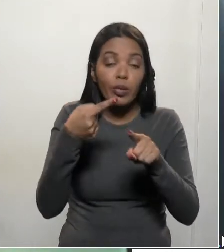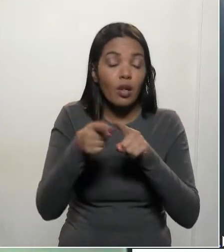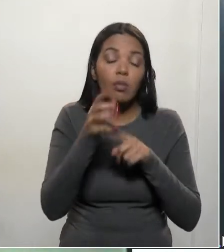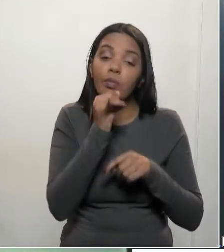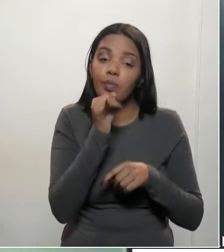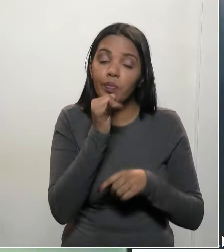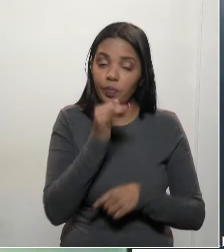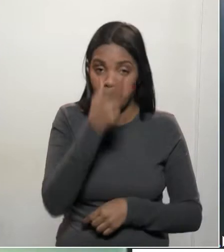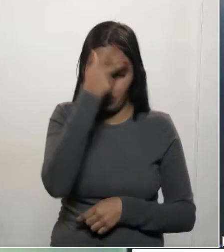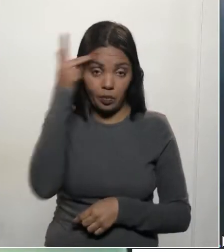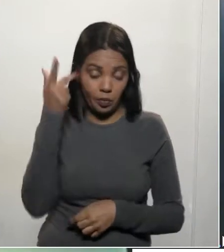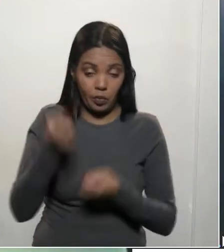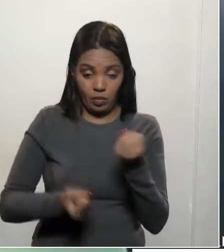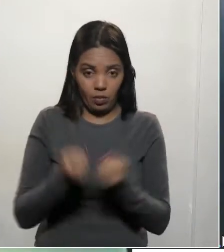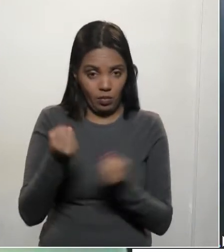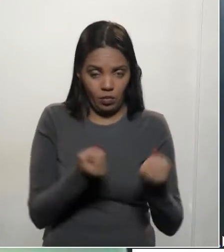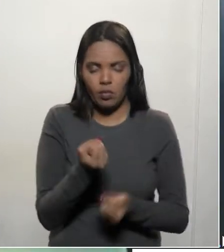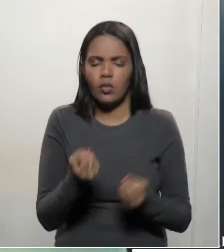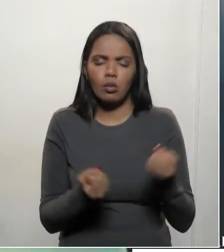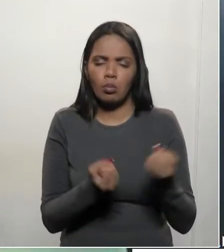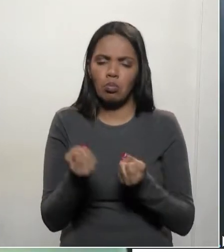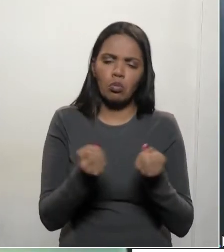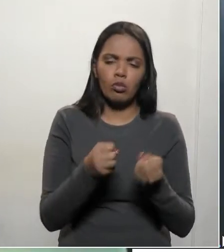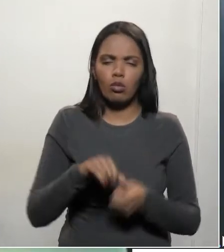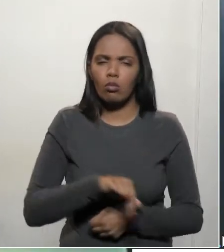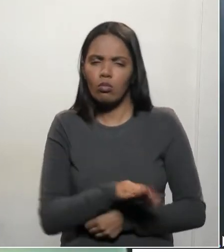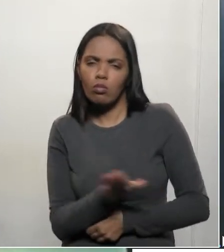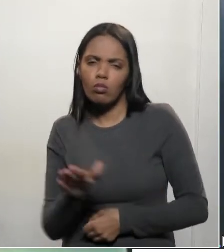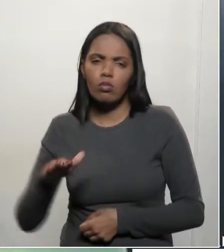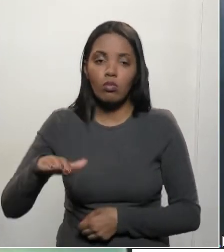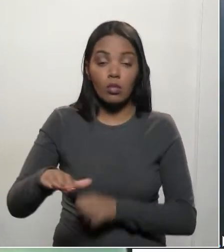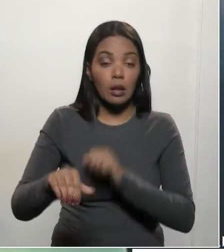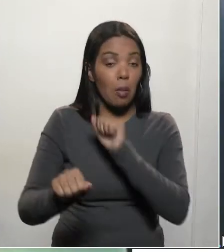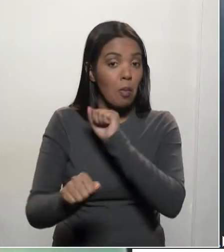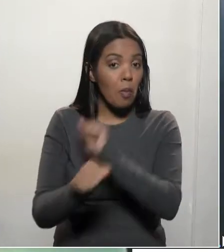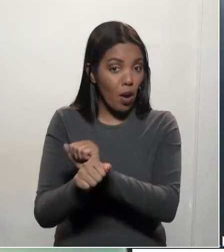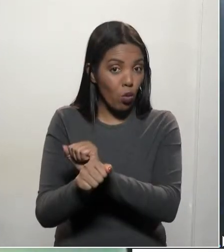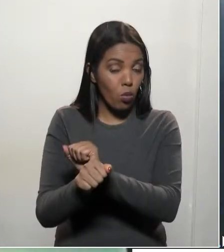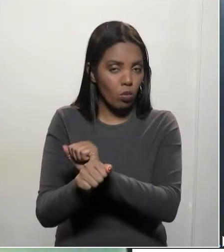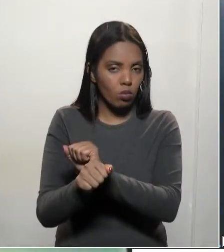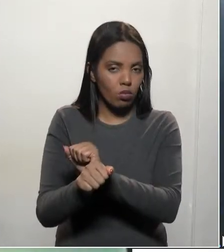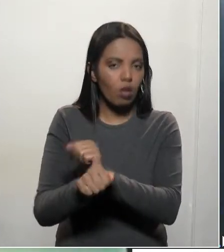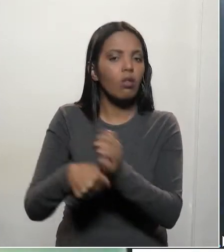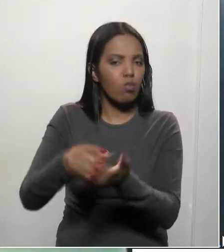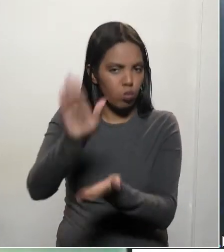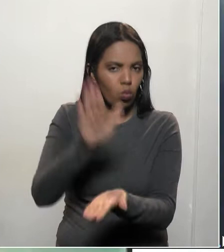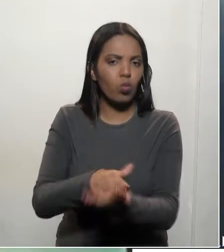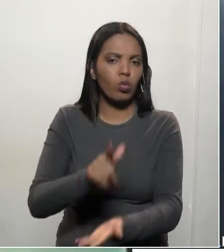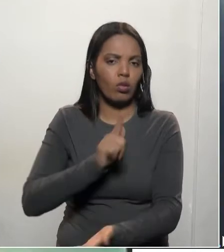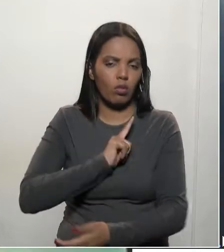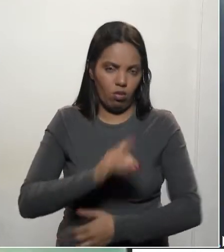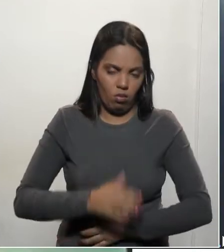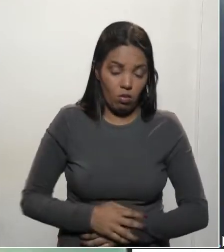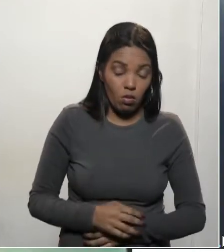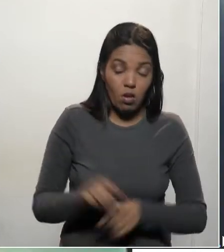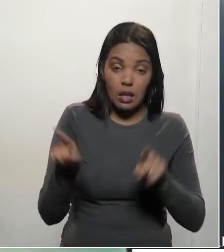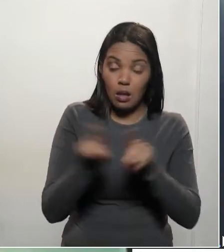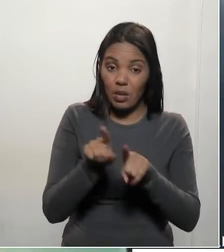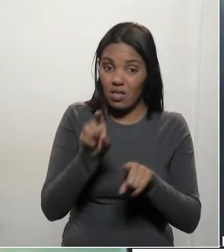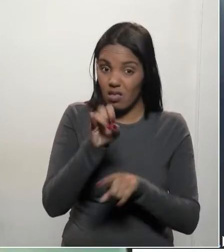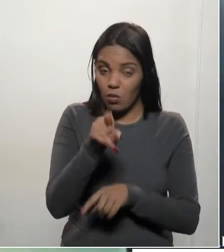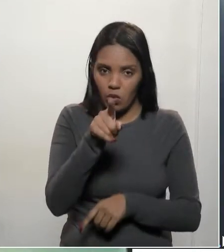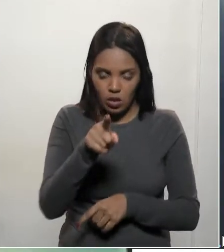e passar um guardinho, ele vai te multar. Se você parar para estacionar e pôr o Zoom,